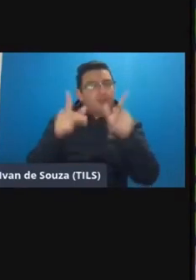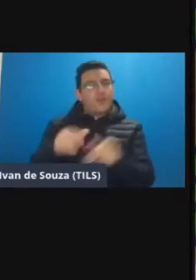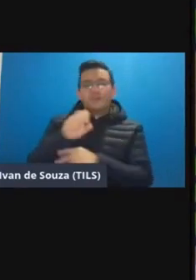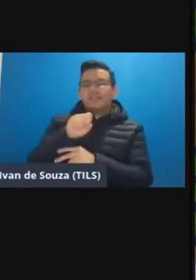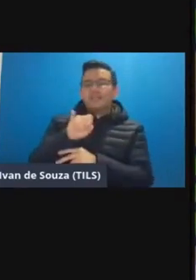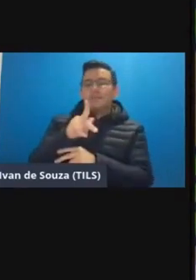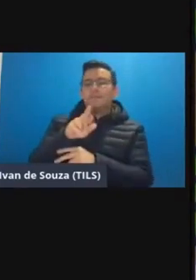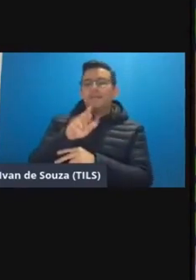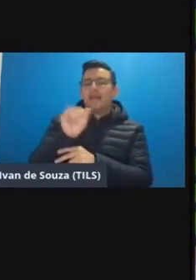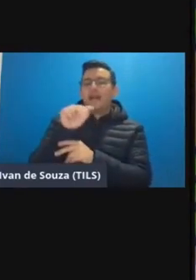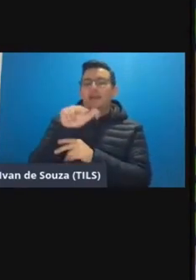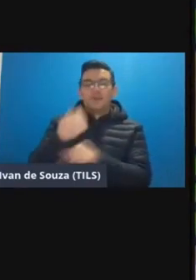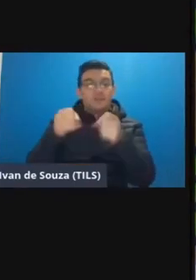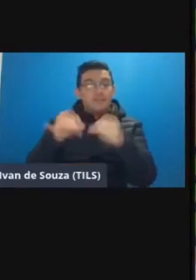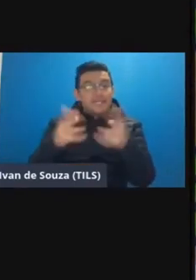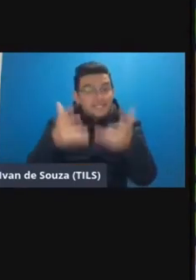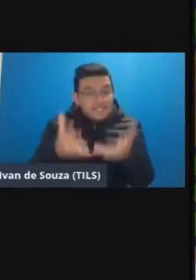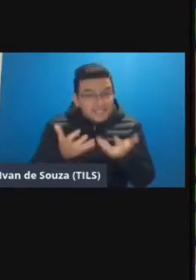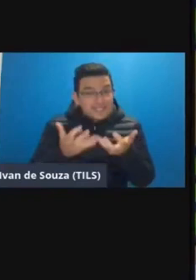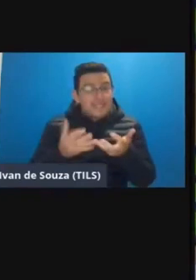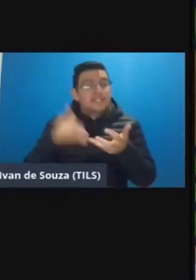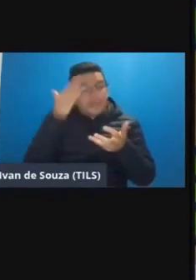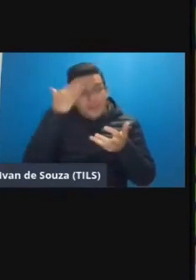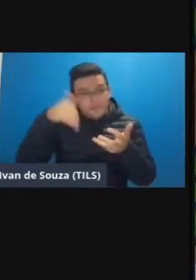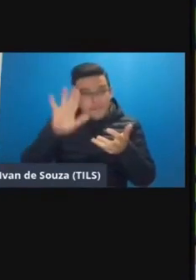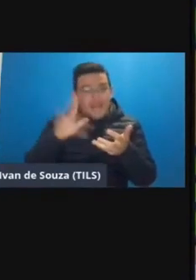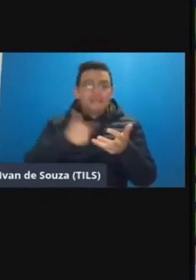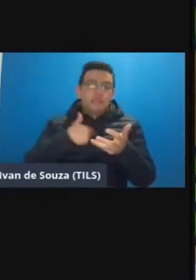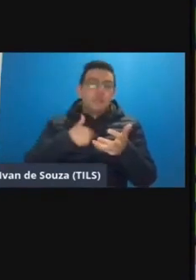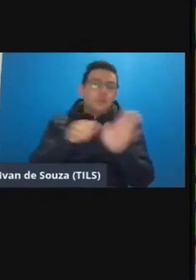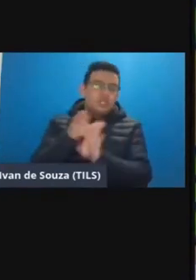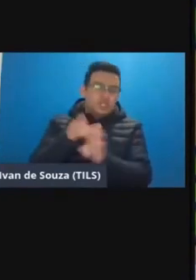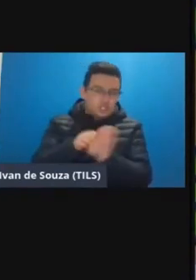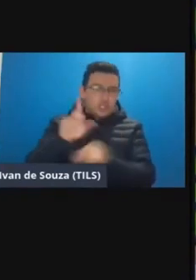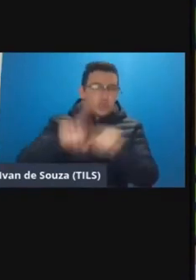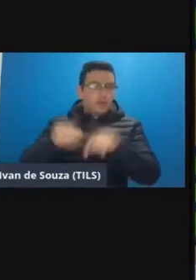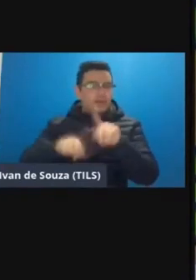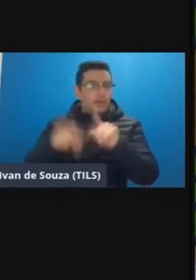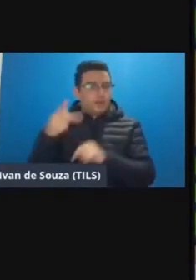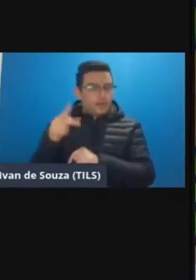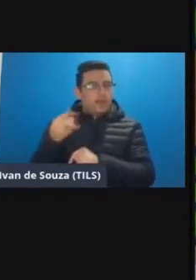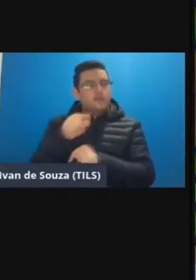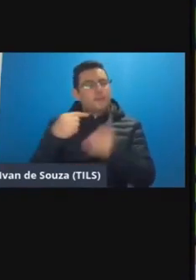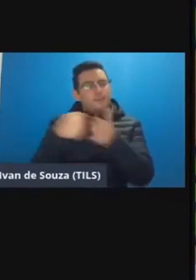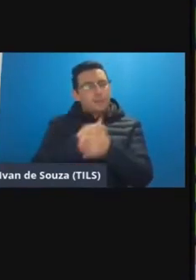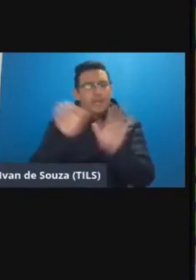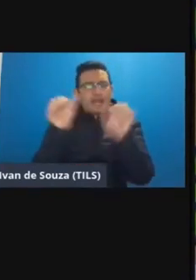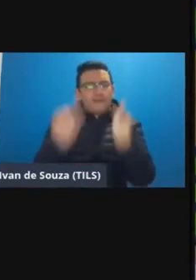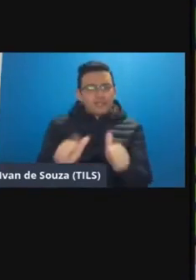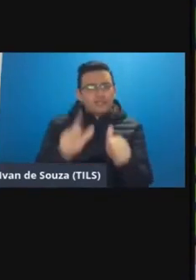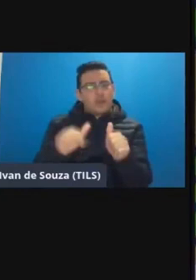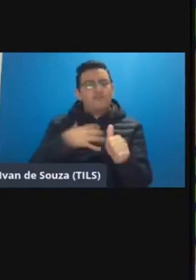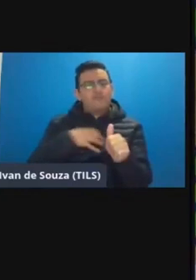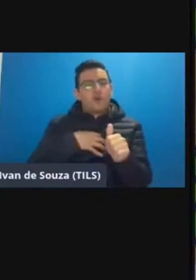luquesi não se quiserem saber mais sobre avaliação acho que indico o material do cipriano luquesi e aí ana você pergunta essas avaliações então são